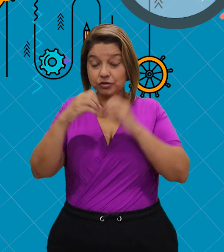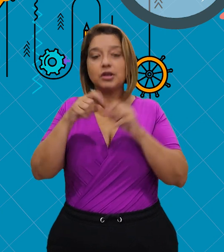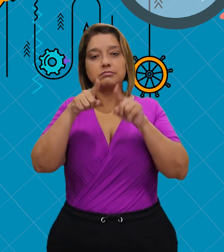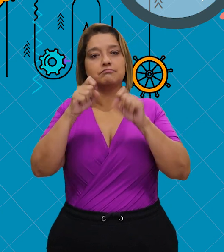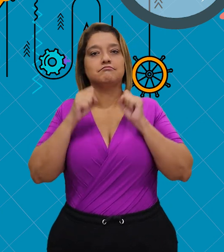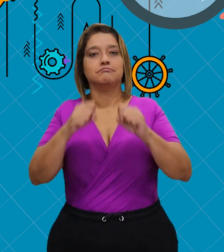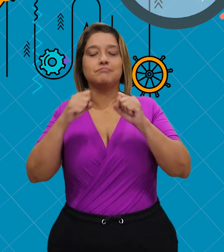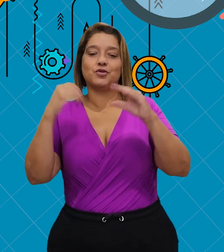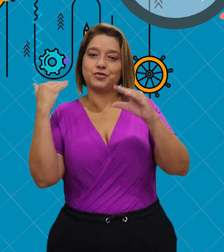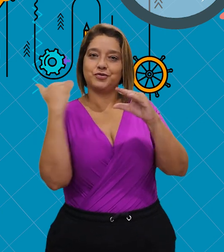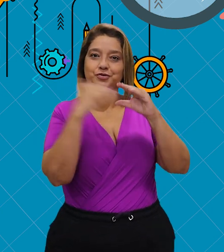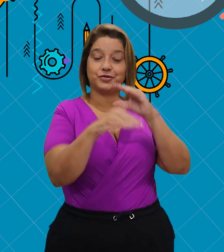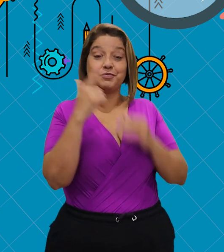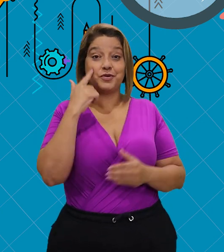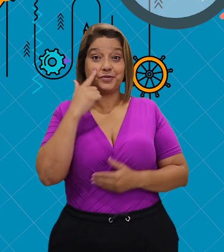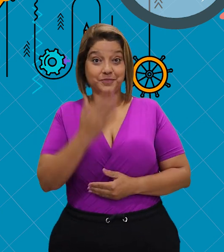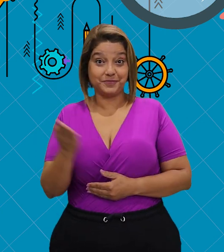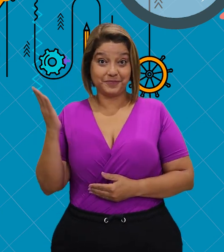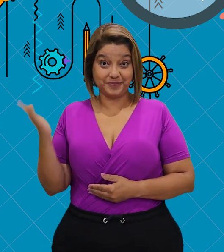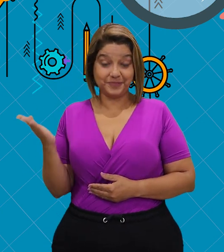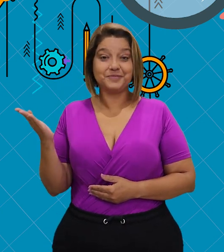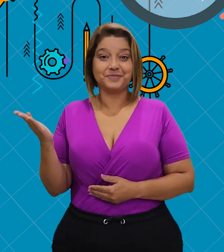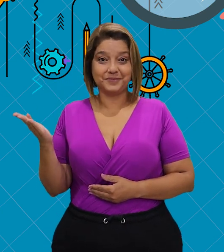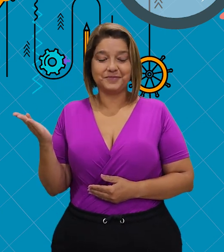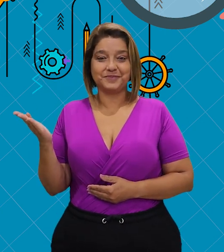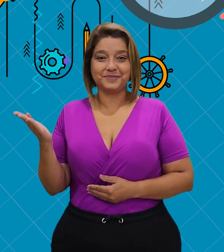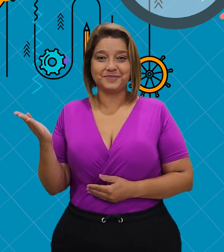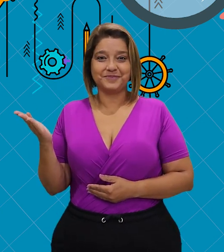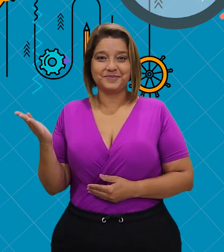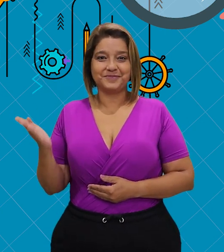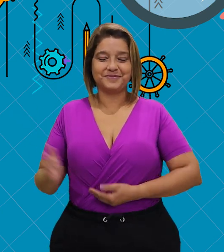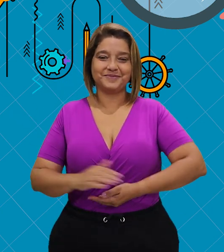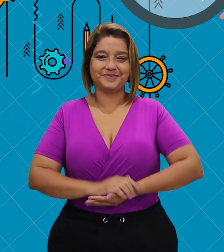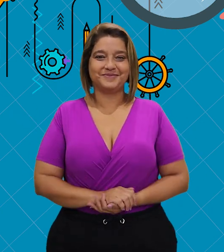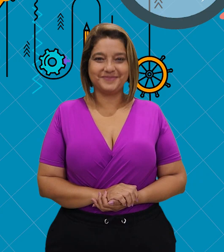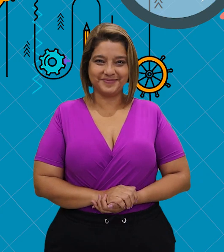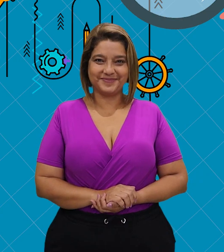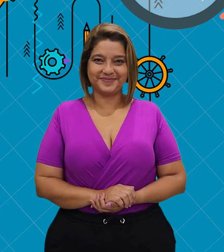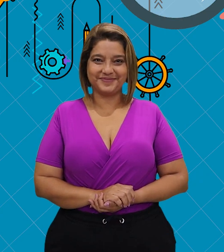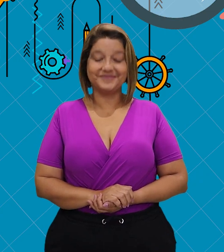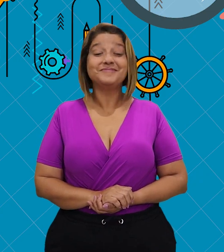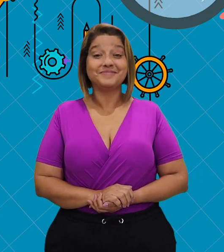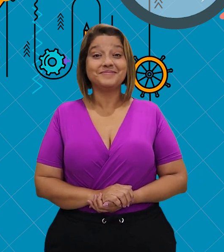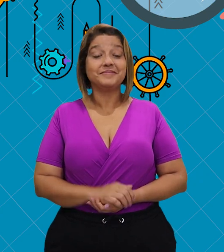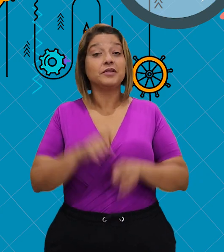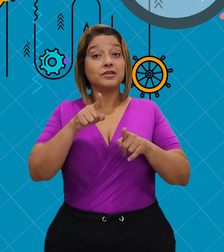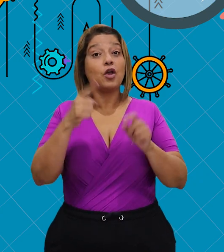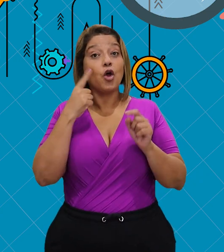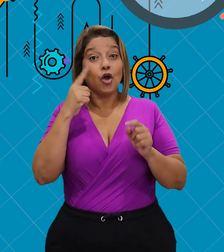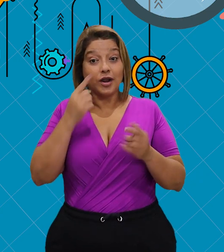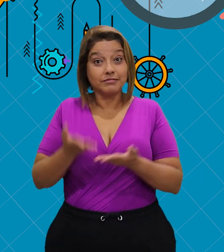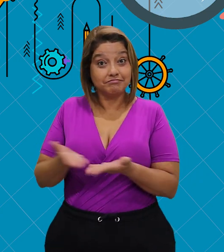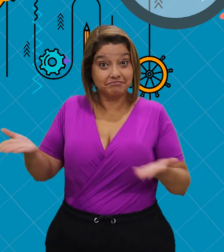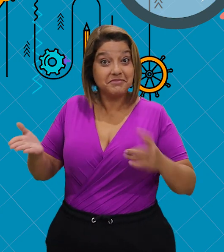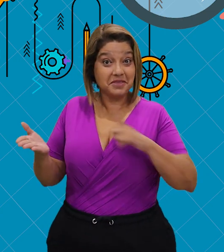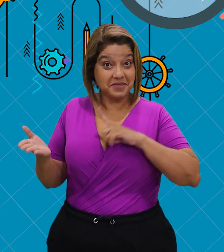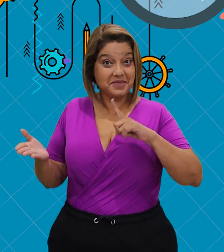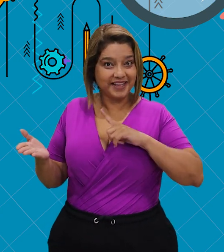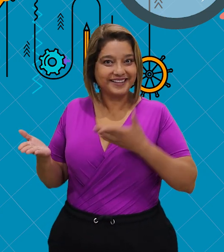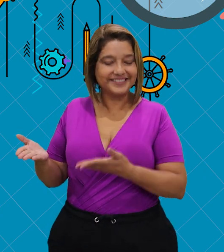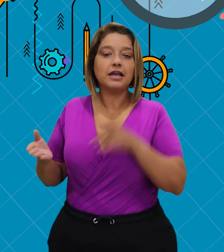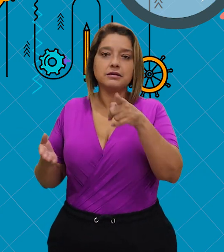um e-mail para proec.ufg.br. Está aqui embaixo na tela.